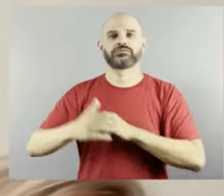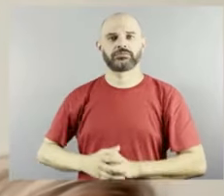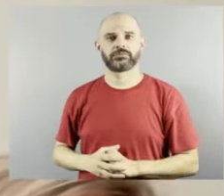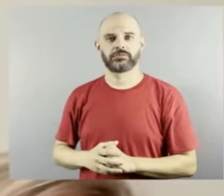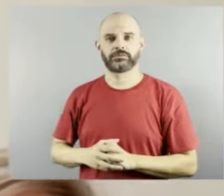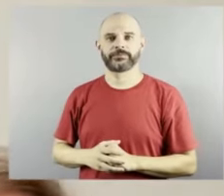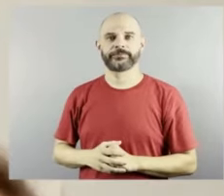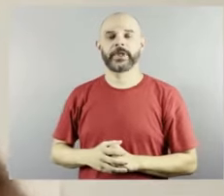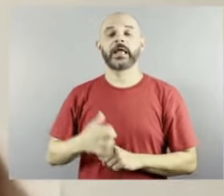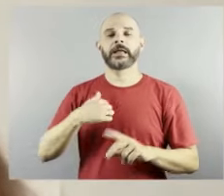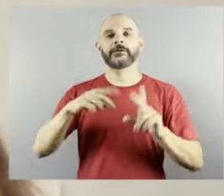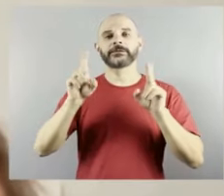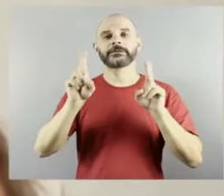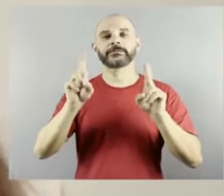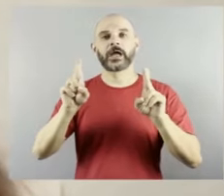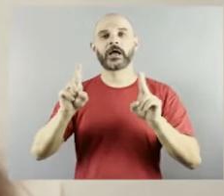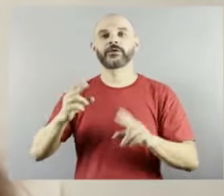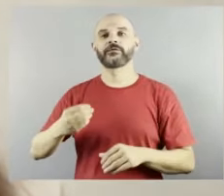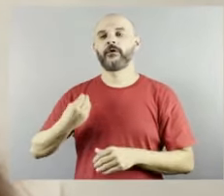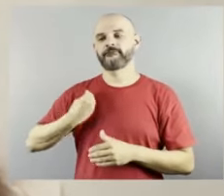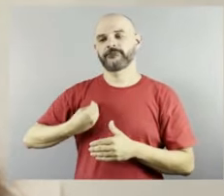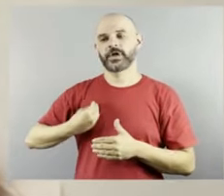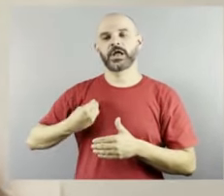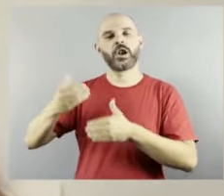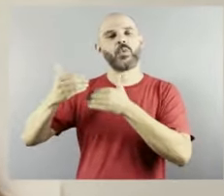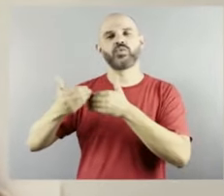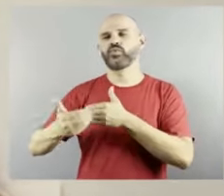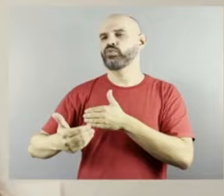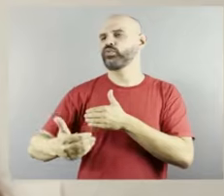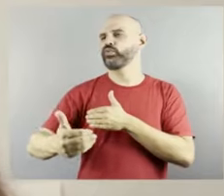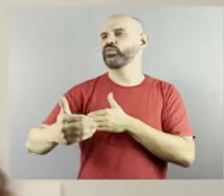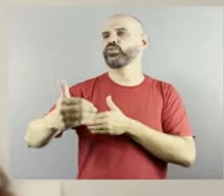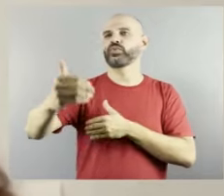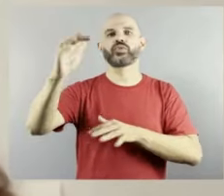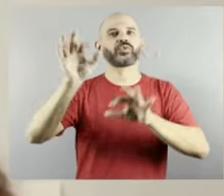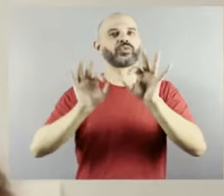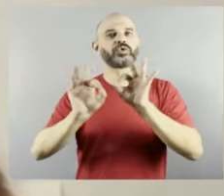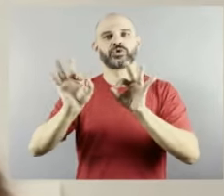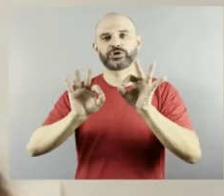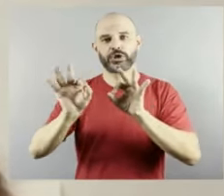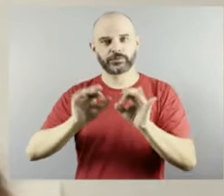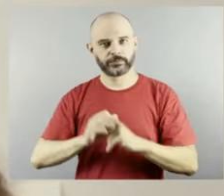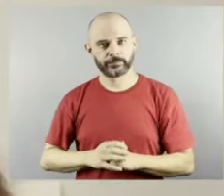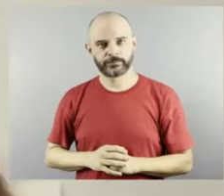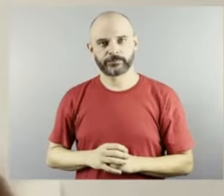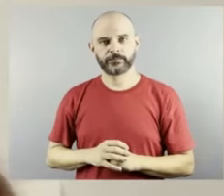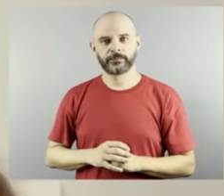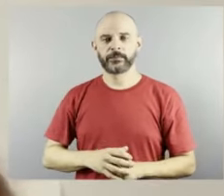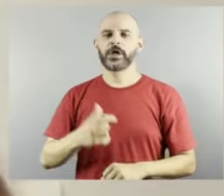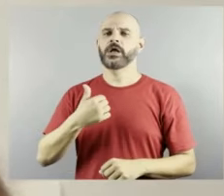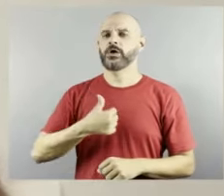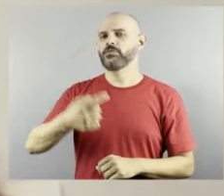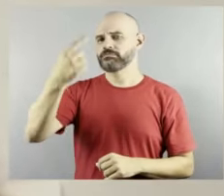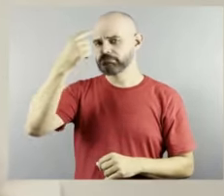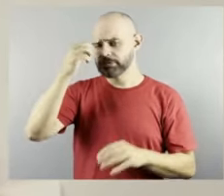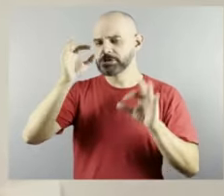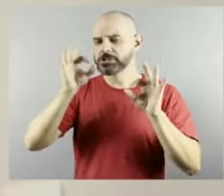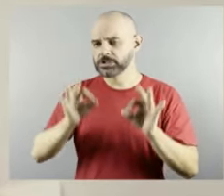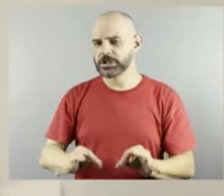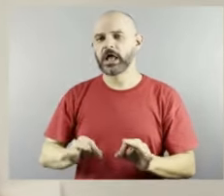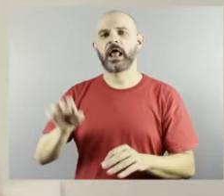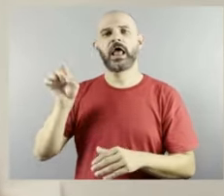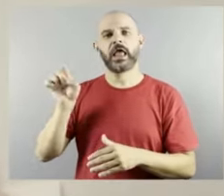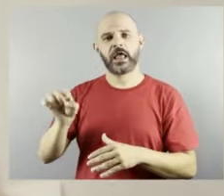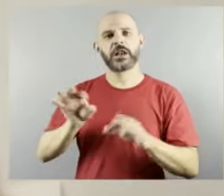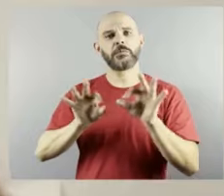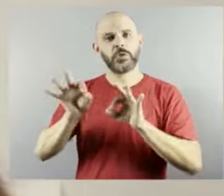para esses projetos porque eu tenho certeza que eles têm um papel fundamental eu tenho certeza